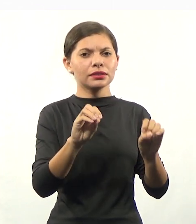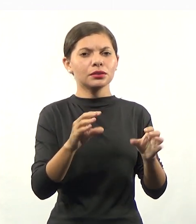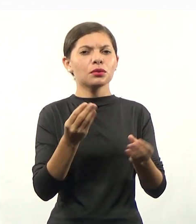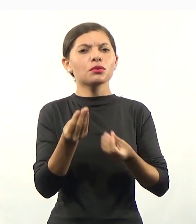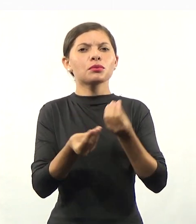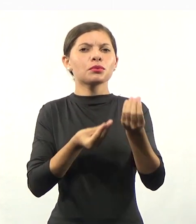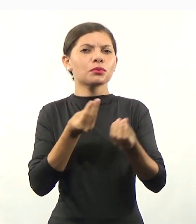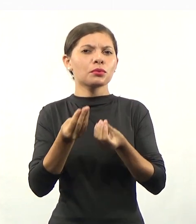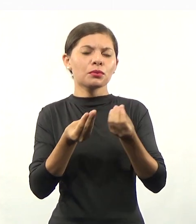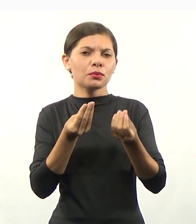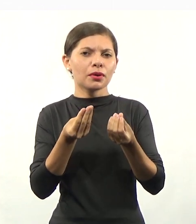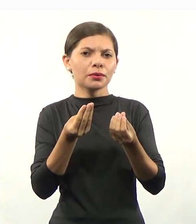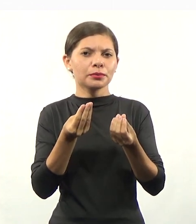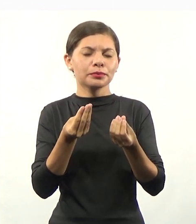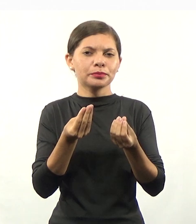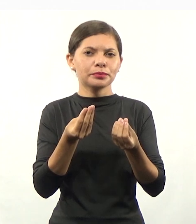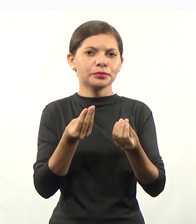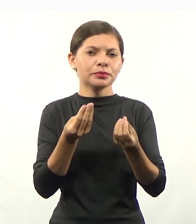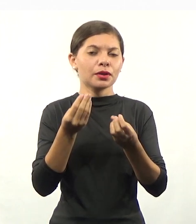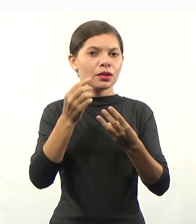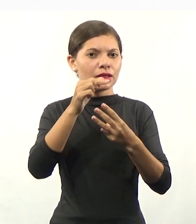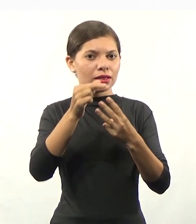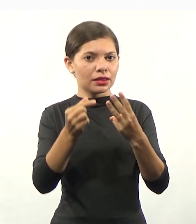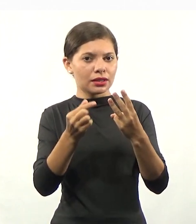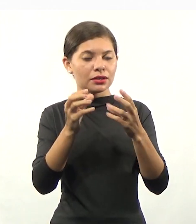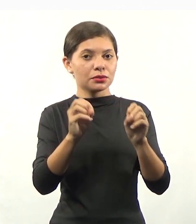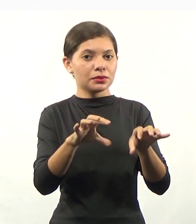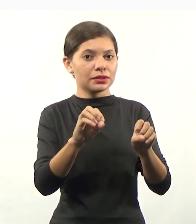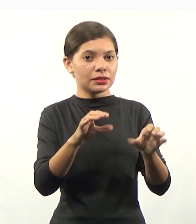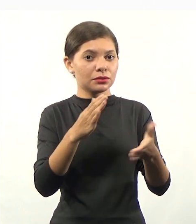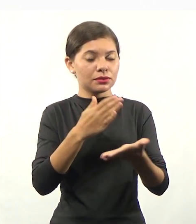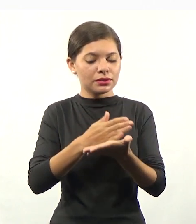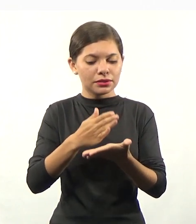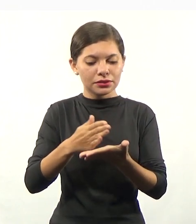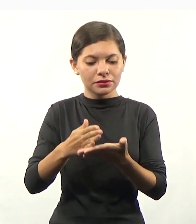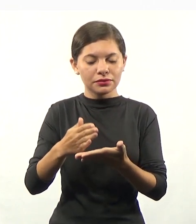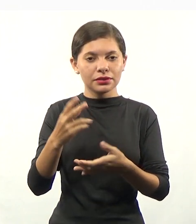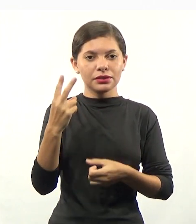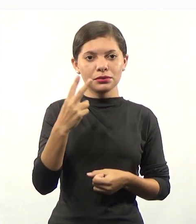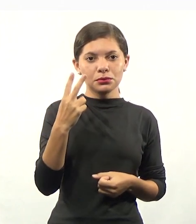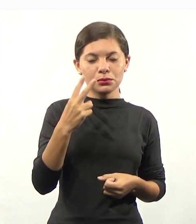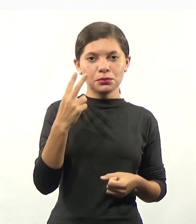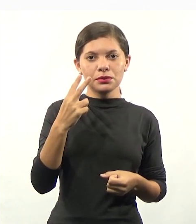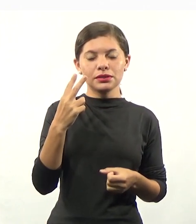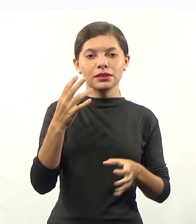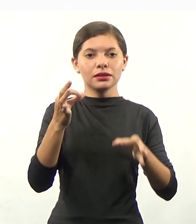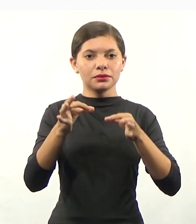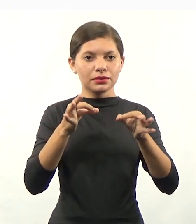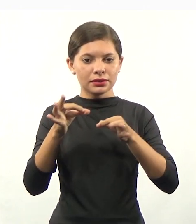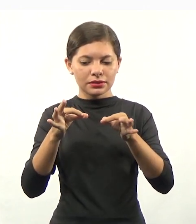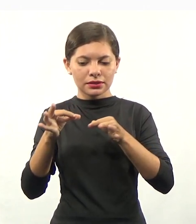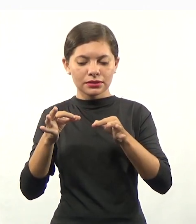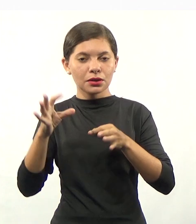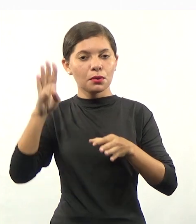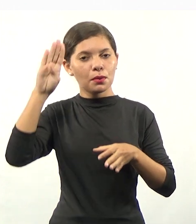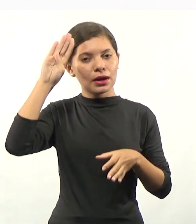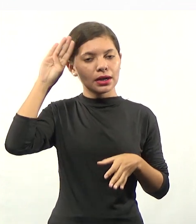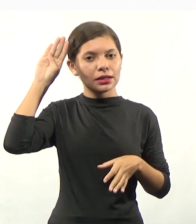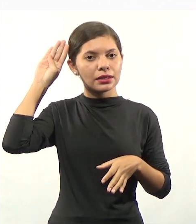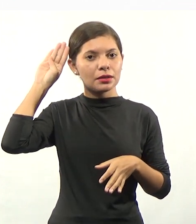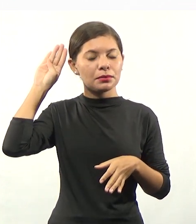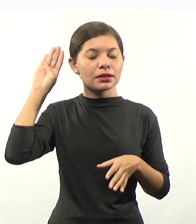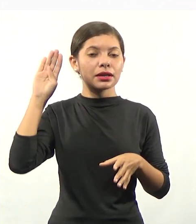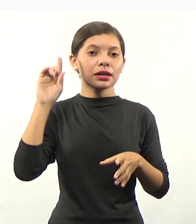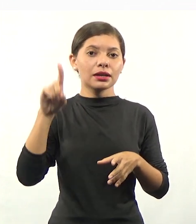qual que é o tripé do ensino? O tripé do ensino, ele se divide em duas categorias, a organização acadêmica e